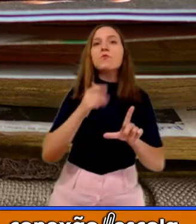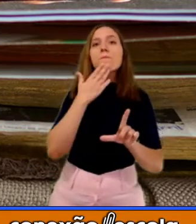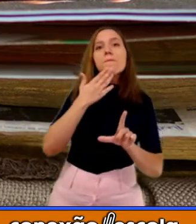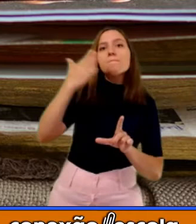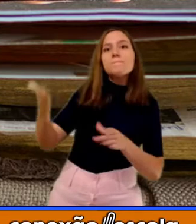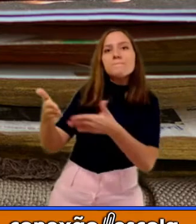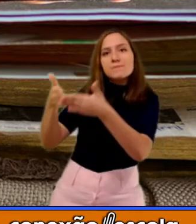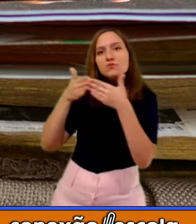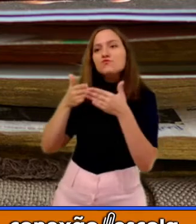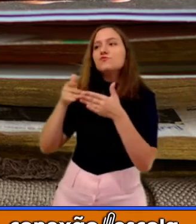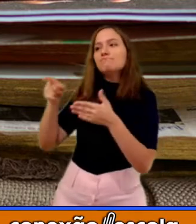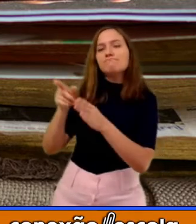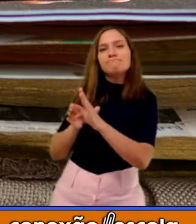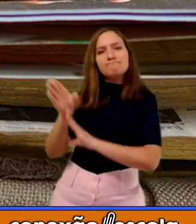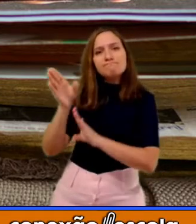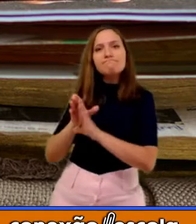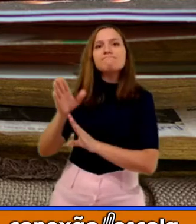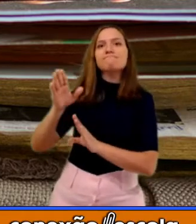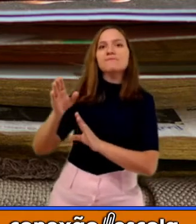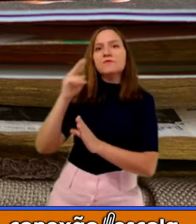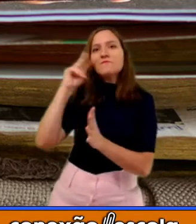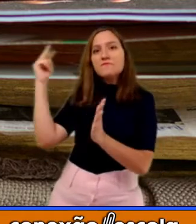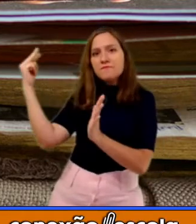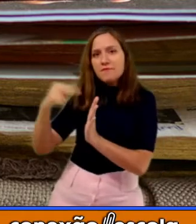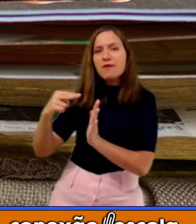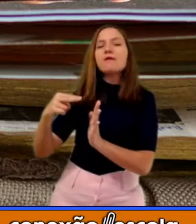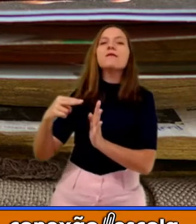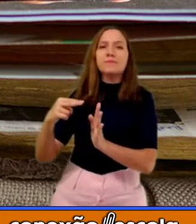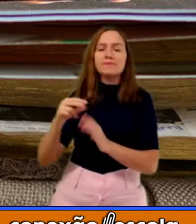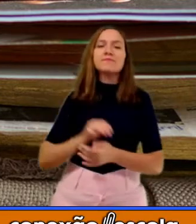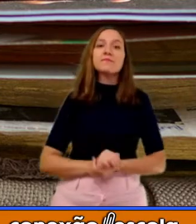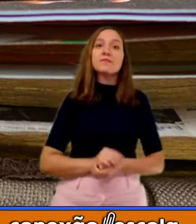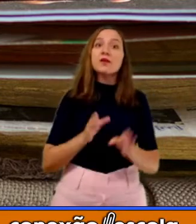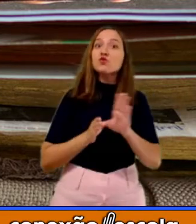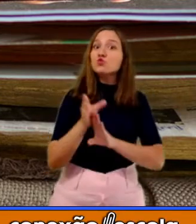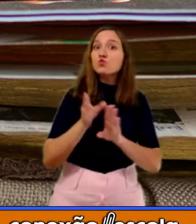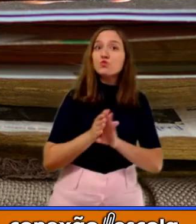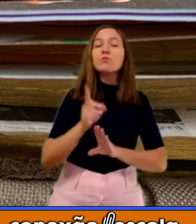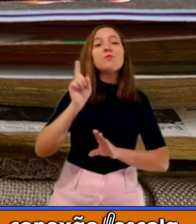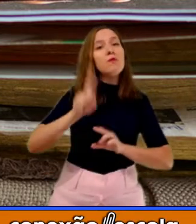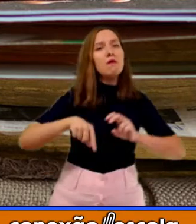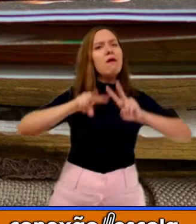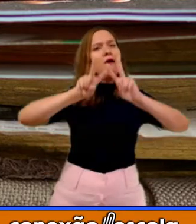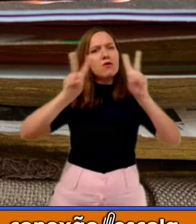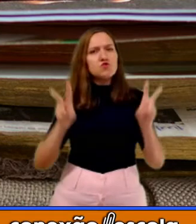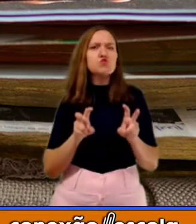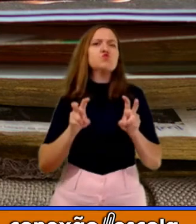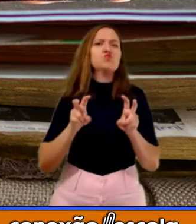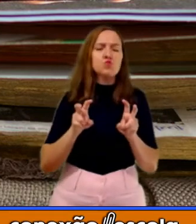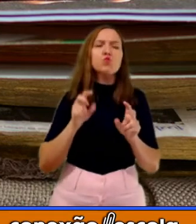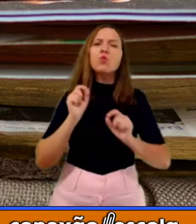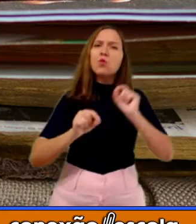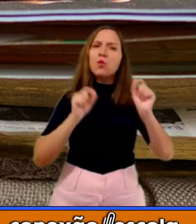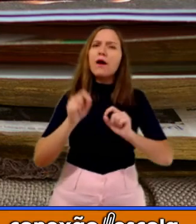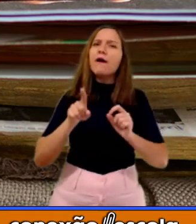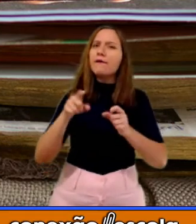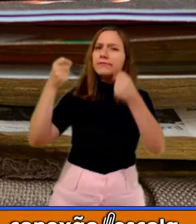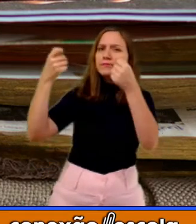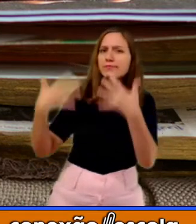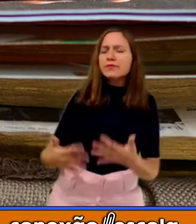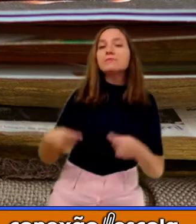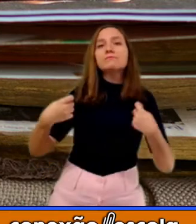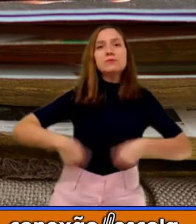As instruções é o assunto. É onde ela fala sobre a necessidade de recolher